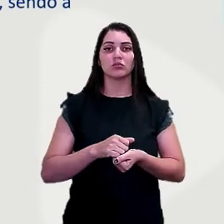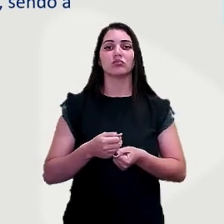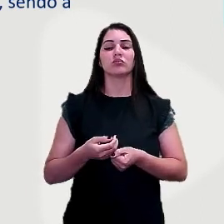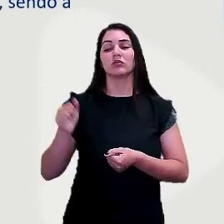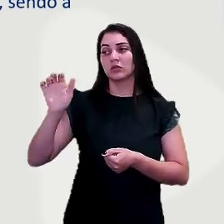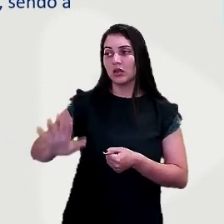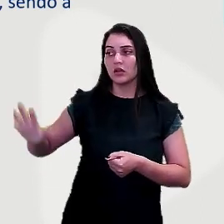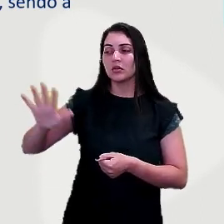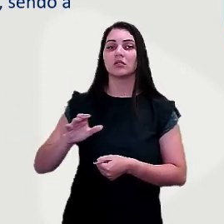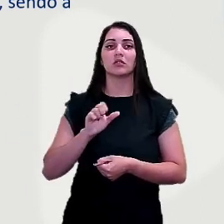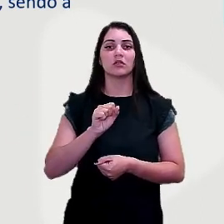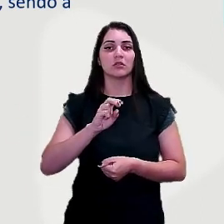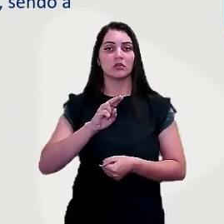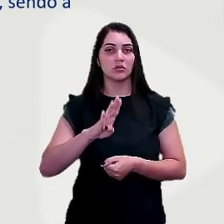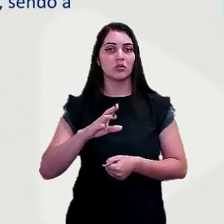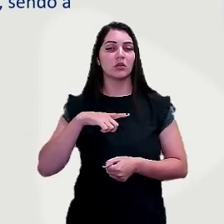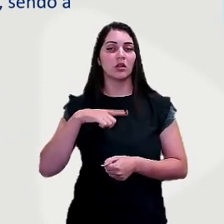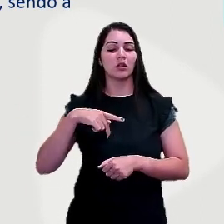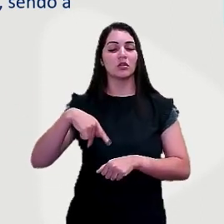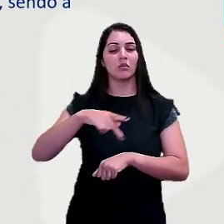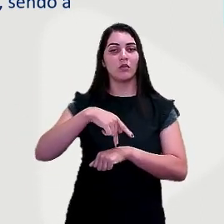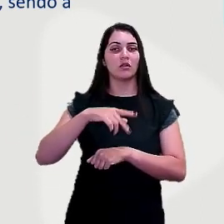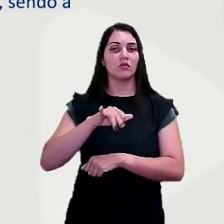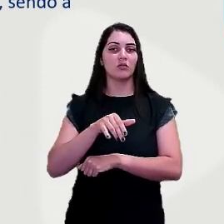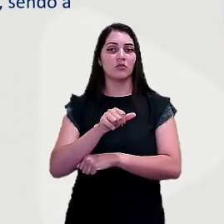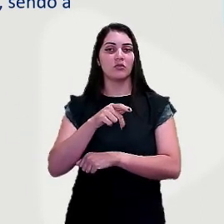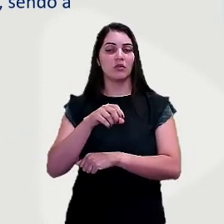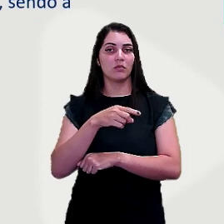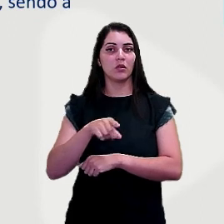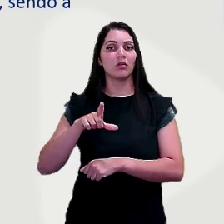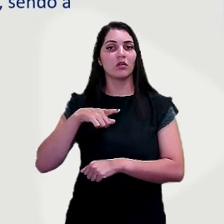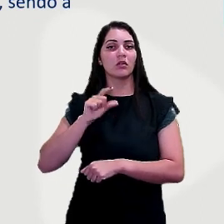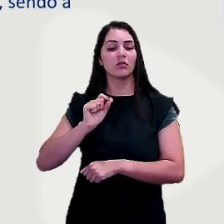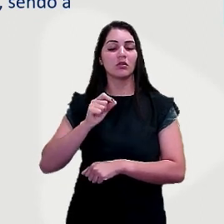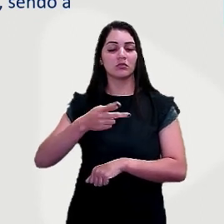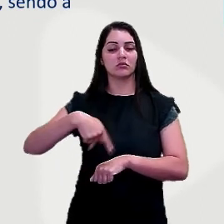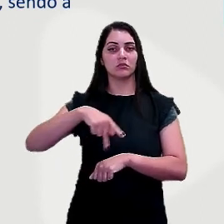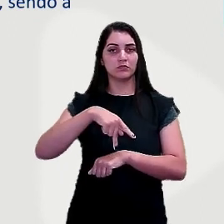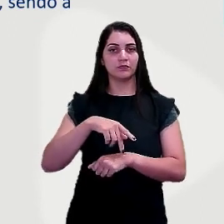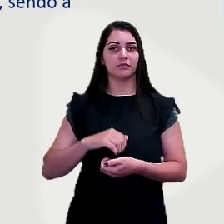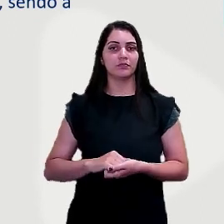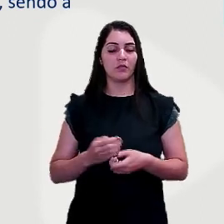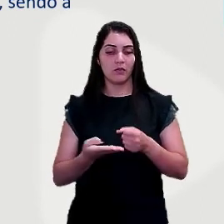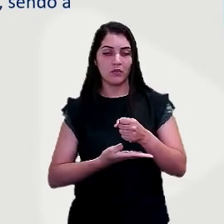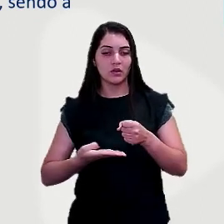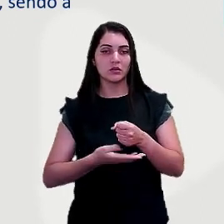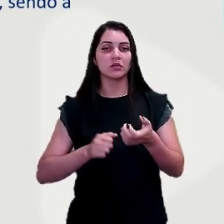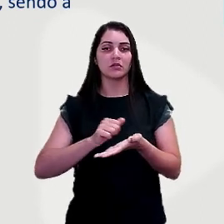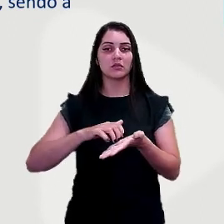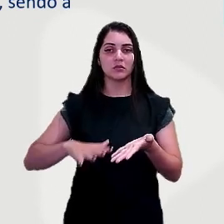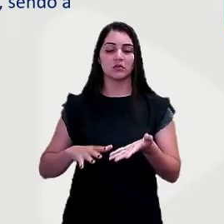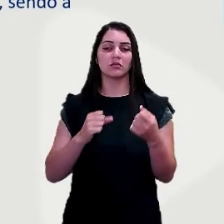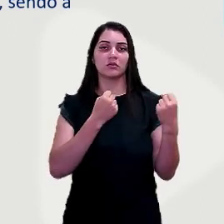que são subdesenvolvidos, nós temos, por exemplo, o caso do Japão, que é um país desenvolvido, e que tem uns países que baseiam-se as suas atividades